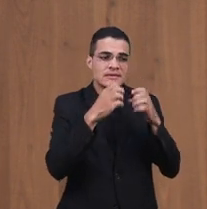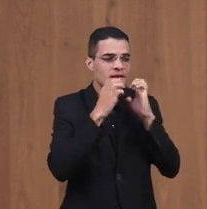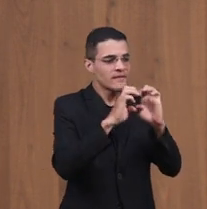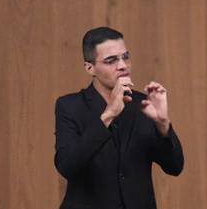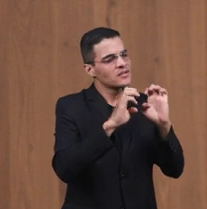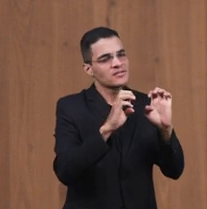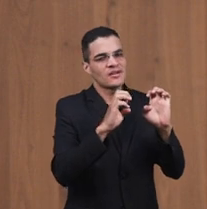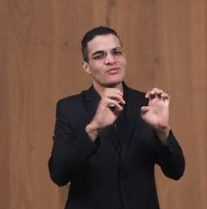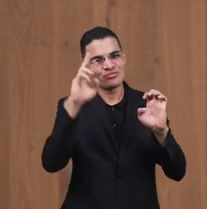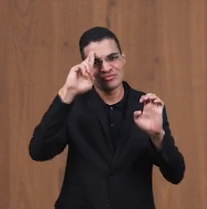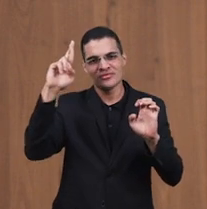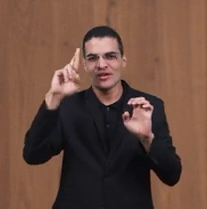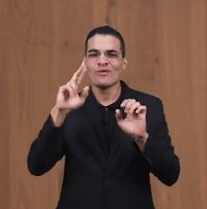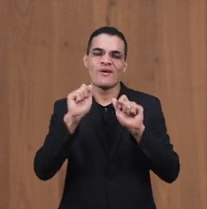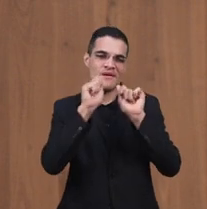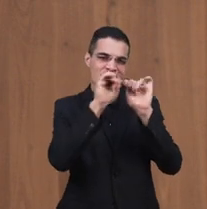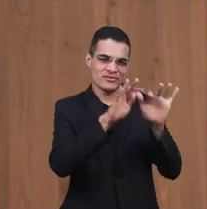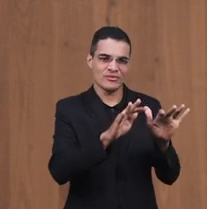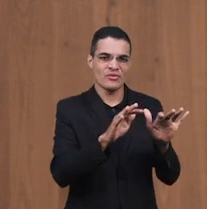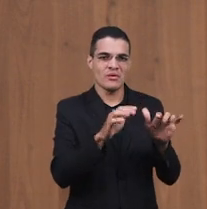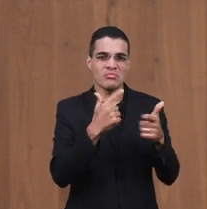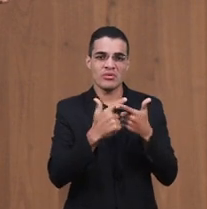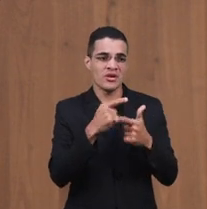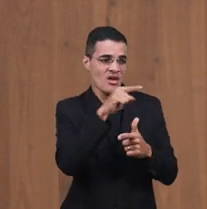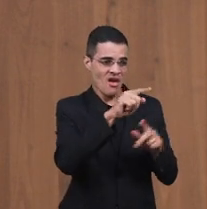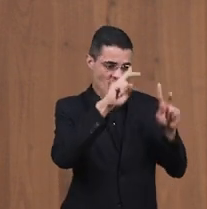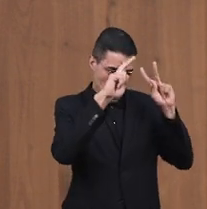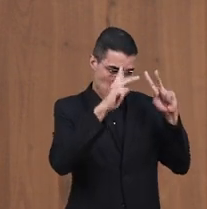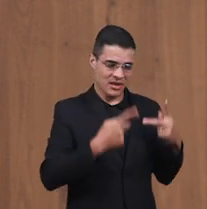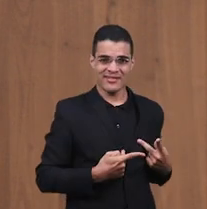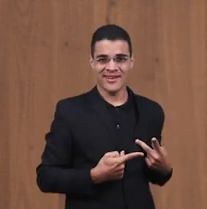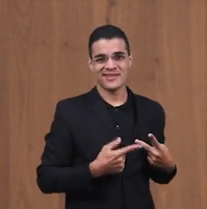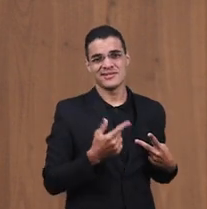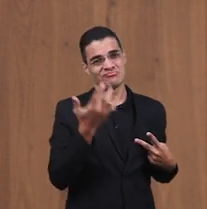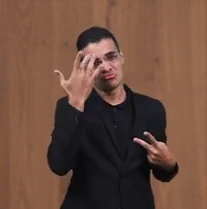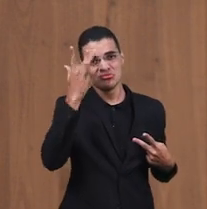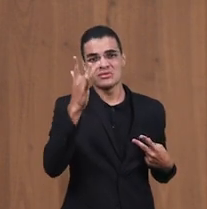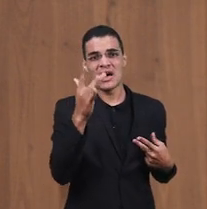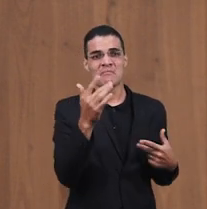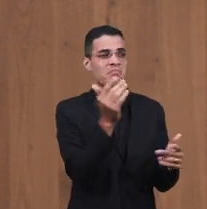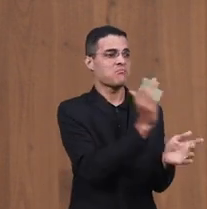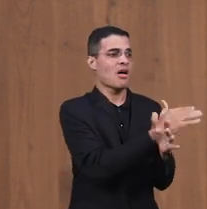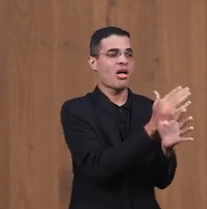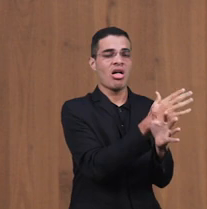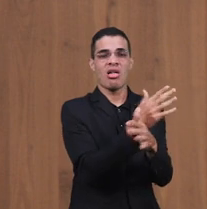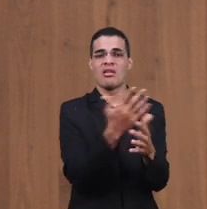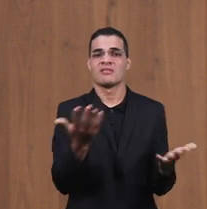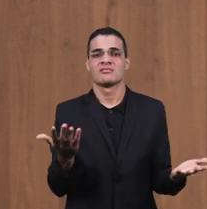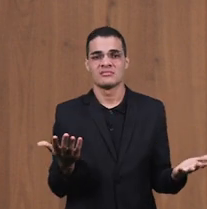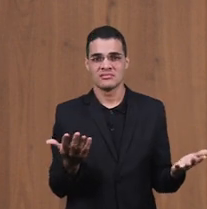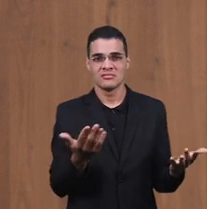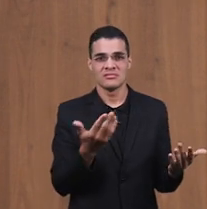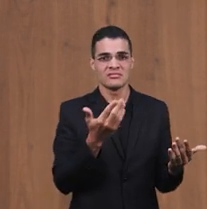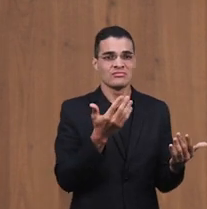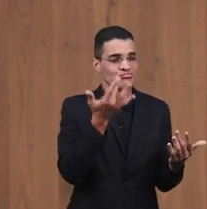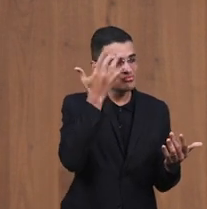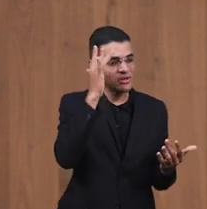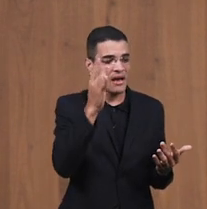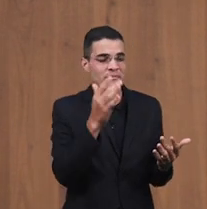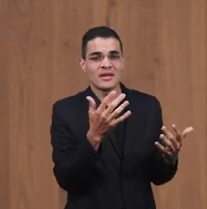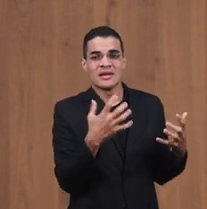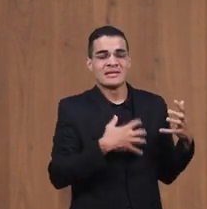Daqueles que estão Famintos O homem hoje Não sabe Para onde vai Não sabe O que vai fazer Está perdido Muitos